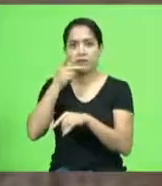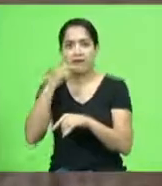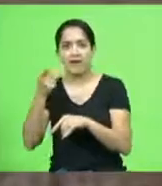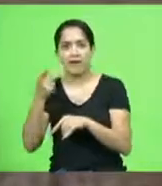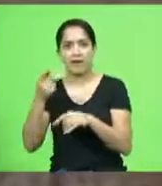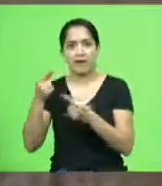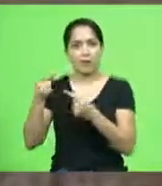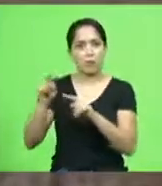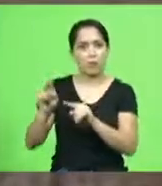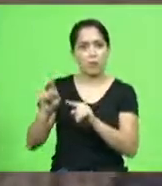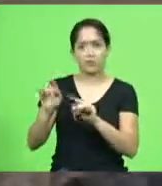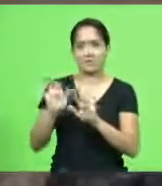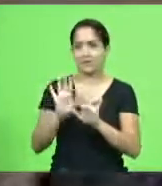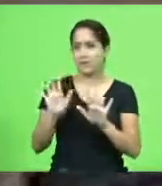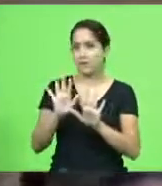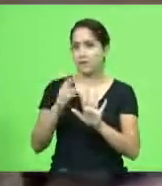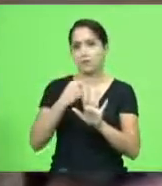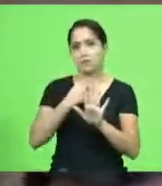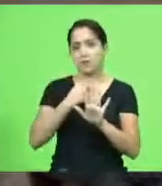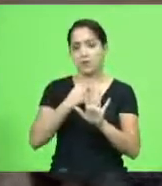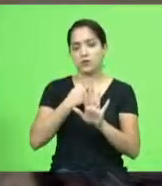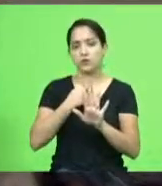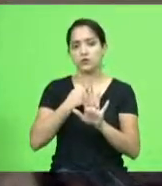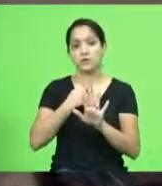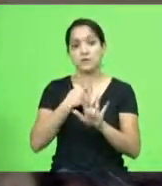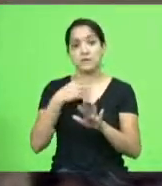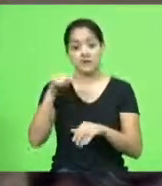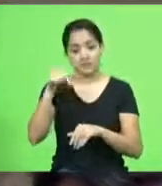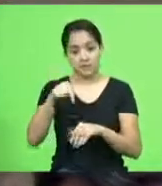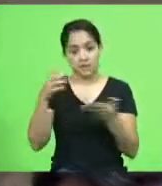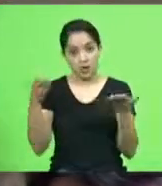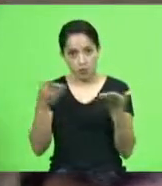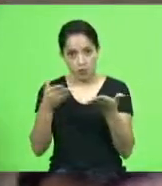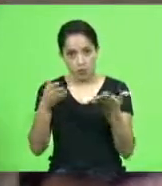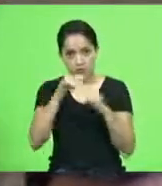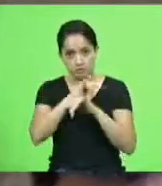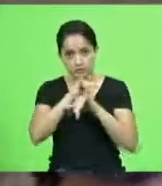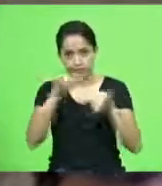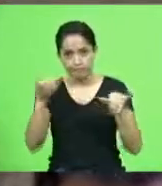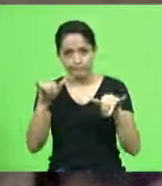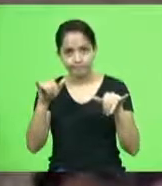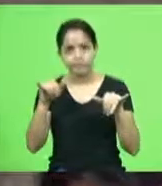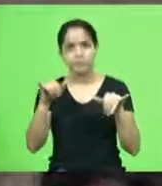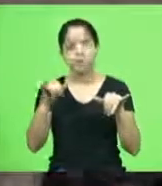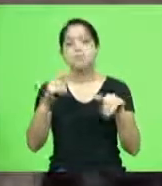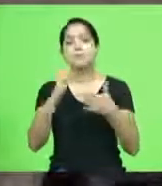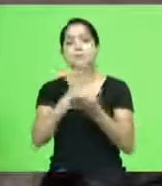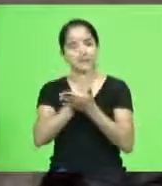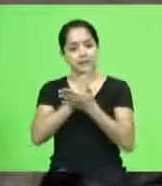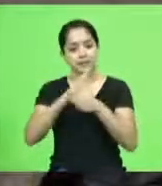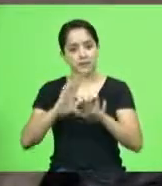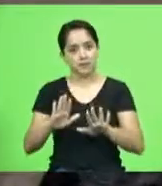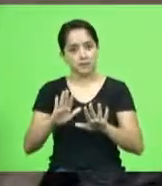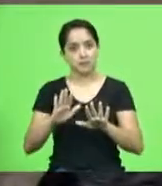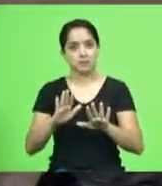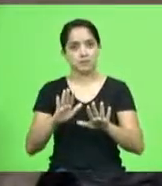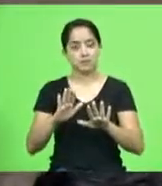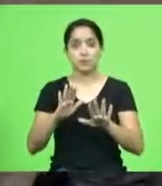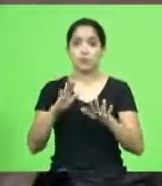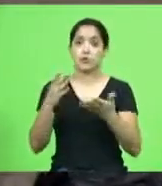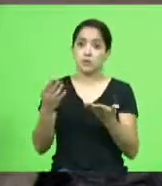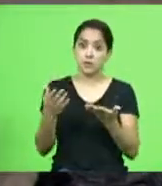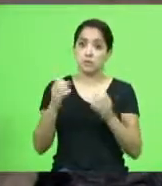então fica aqui o meu repúdio para que um dia isso acabe de alguma forma isso precisa se acabar porque um dia pode ser um de nós aqui